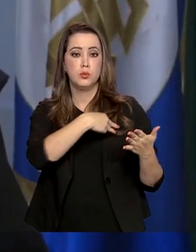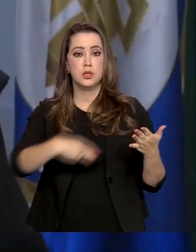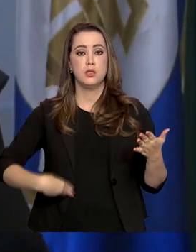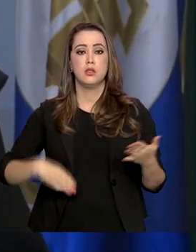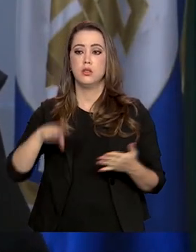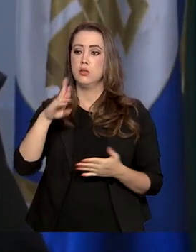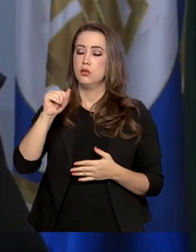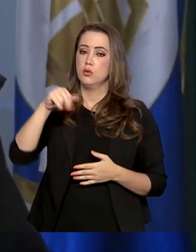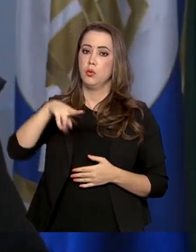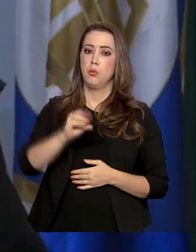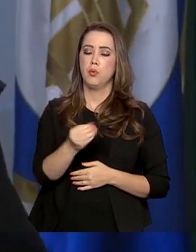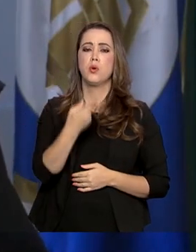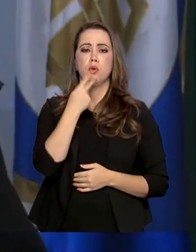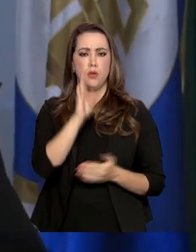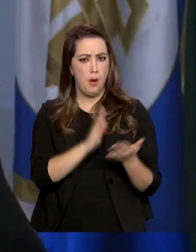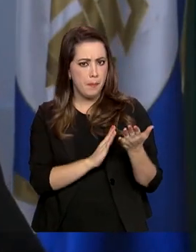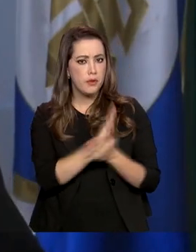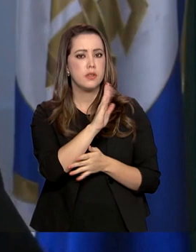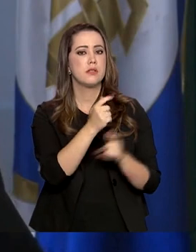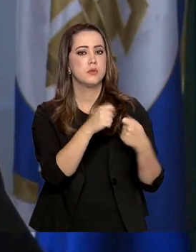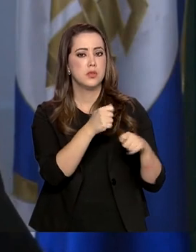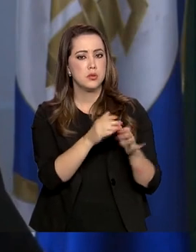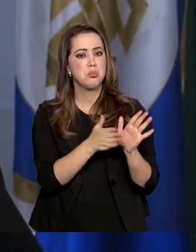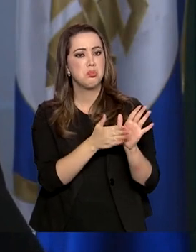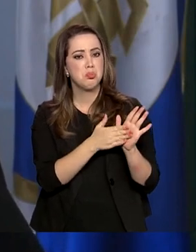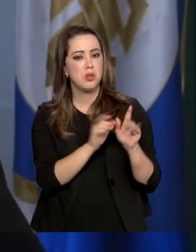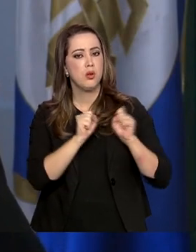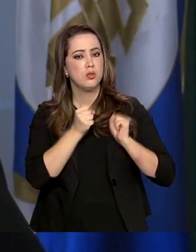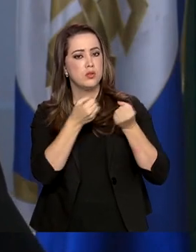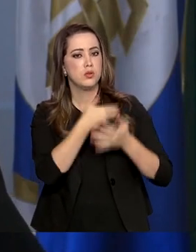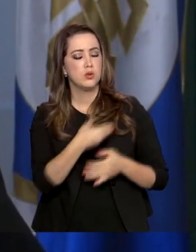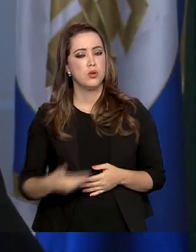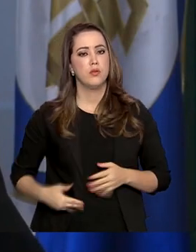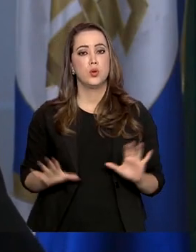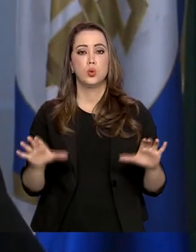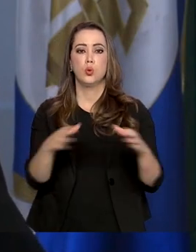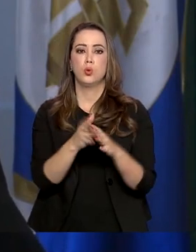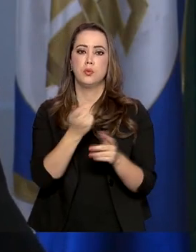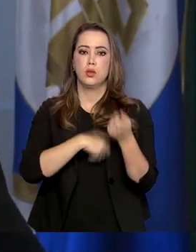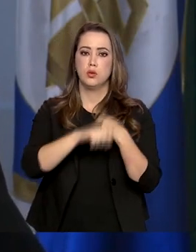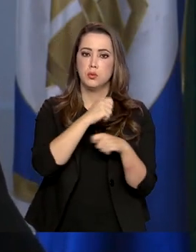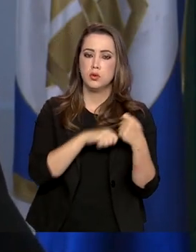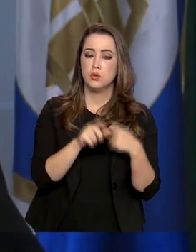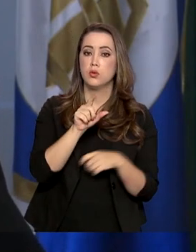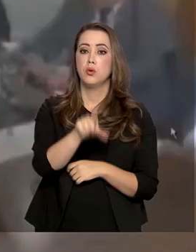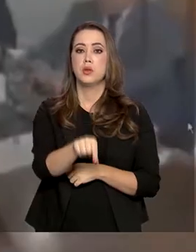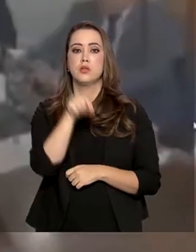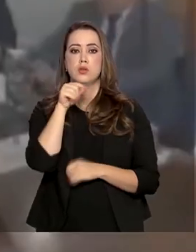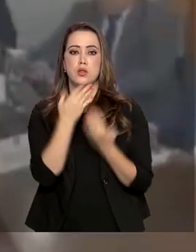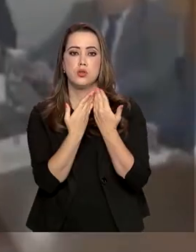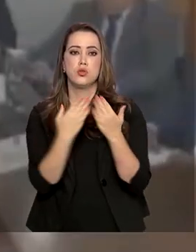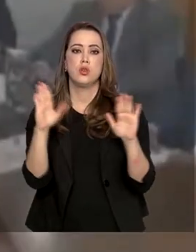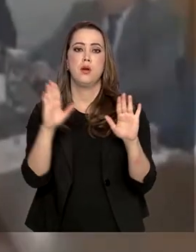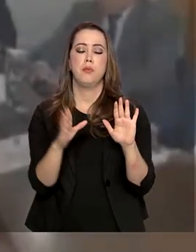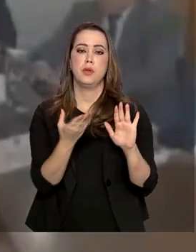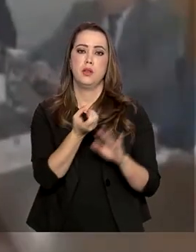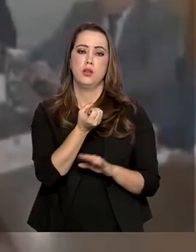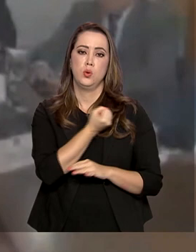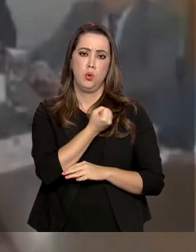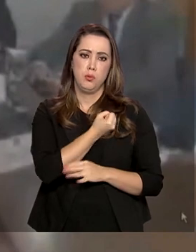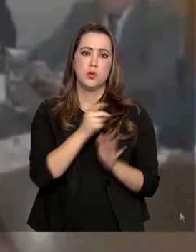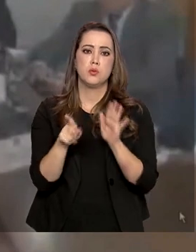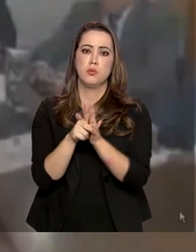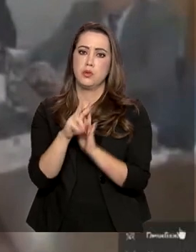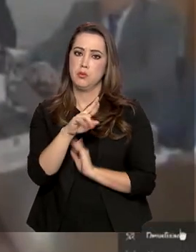recomendou a aprovação das contas e elogiou o empenho do governo e da área econômica como a decisão de abrir dados da Receita